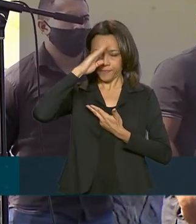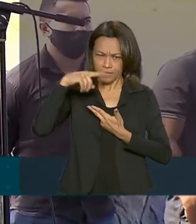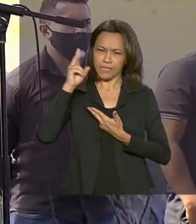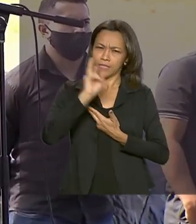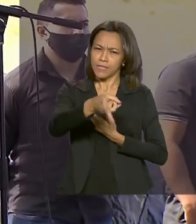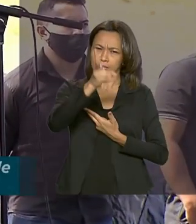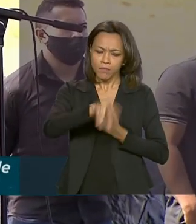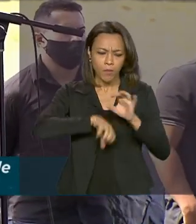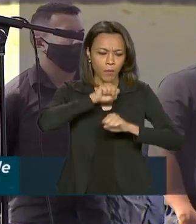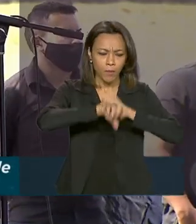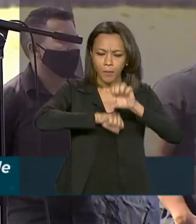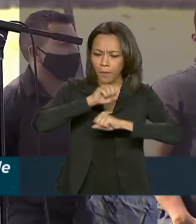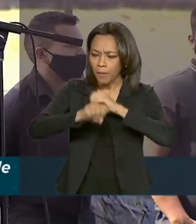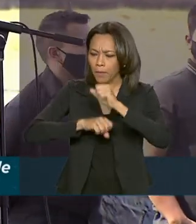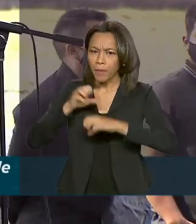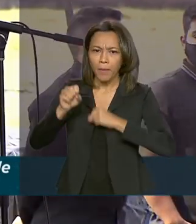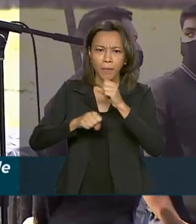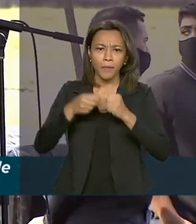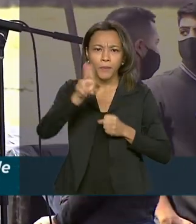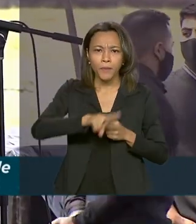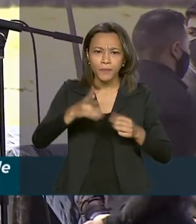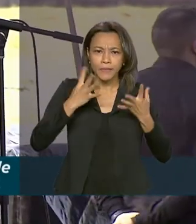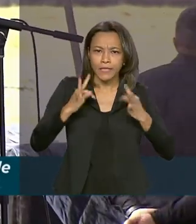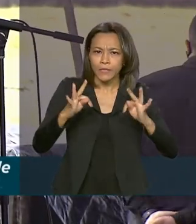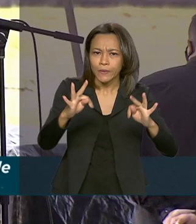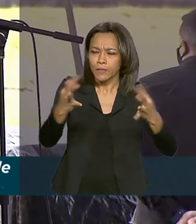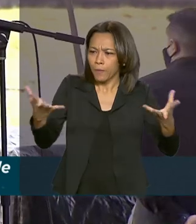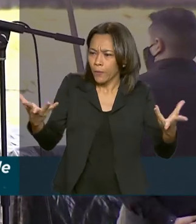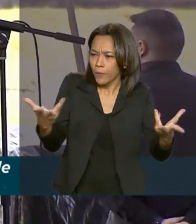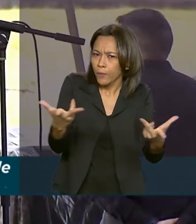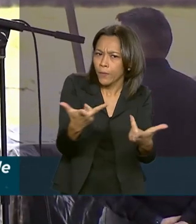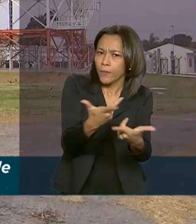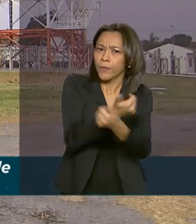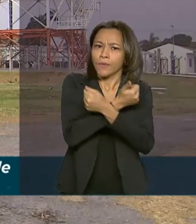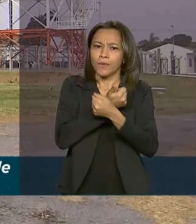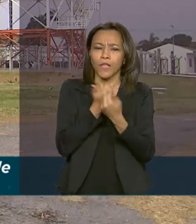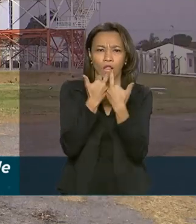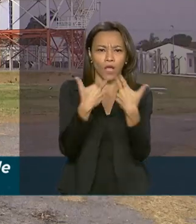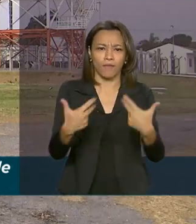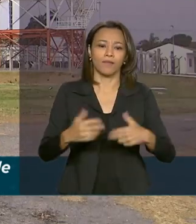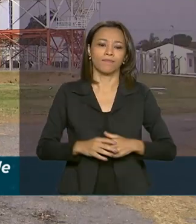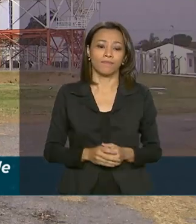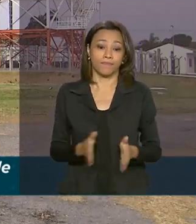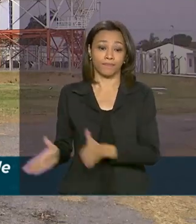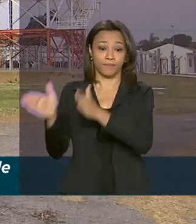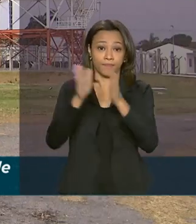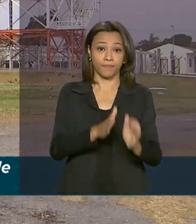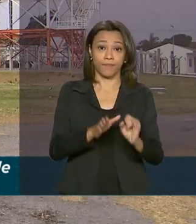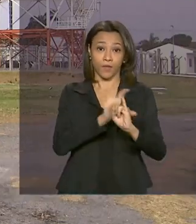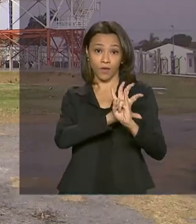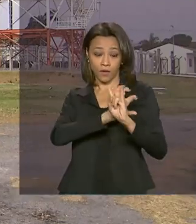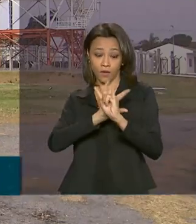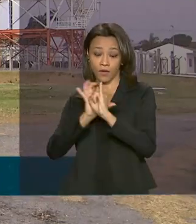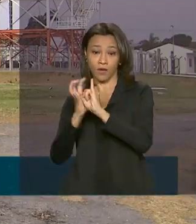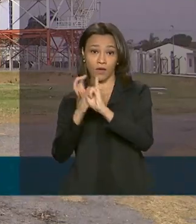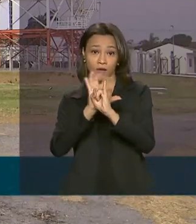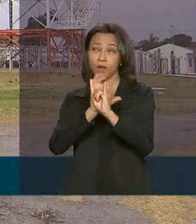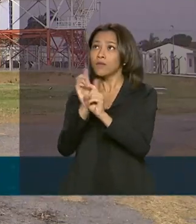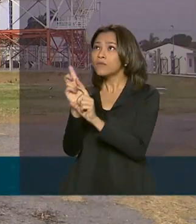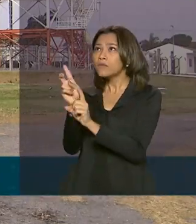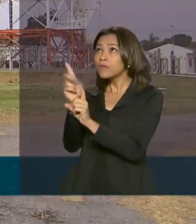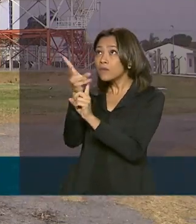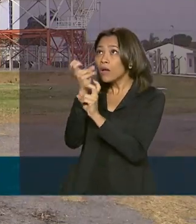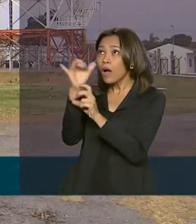busca pela otimização dos recursos e soluções inovadoras. O radar passa a localização exata da aeronave